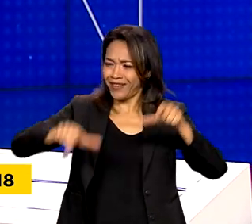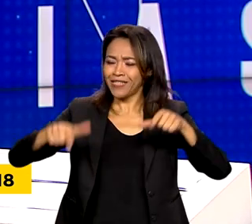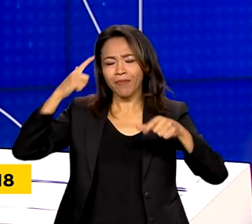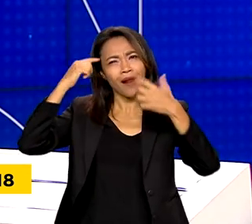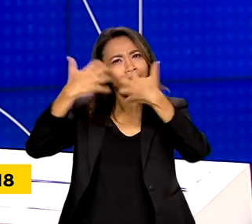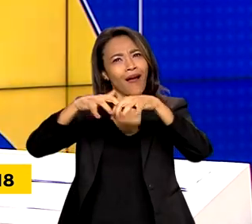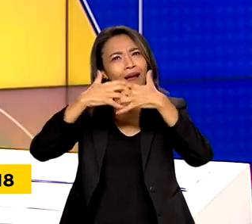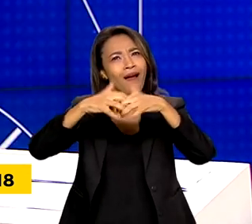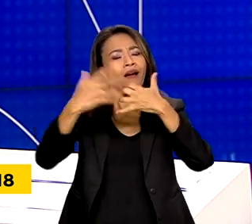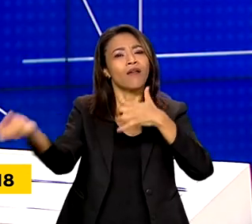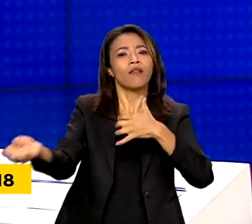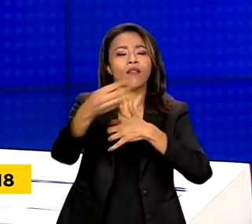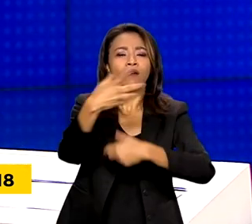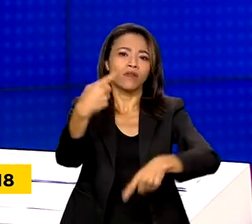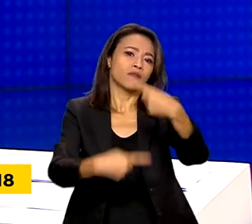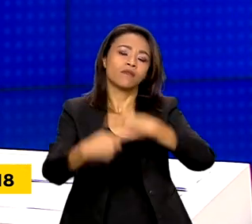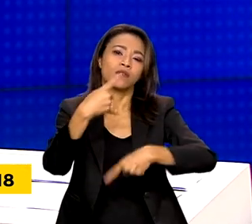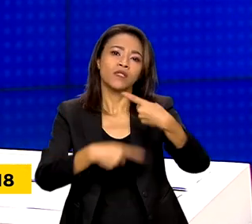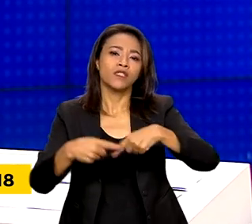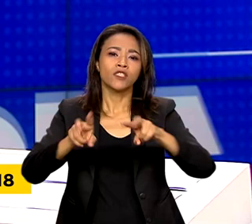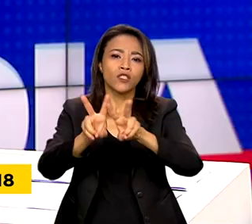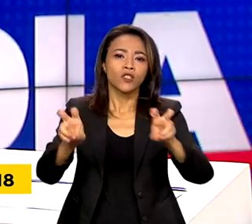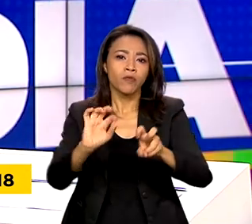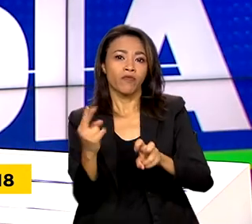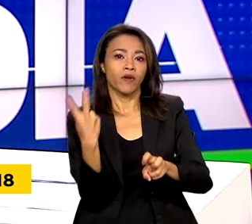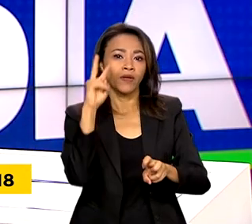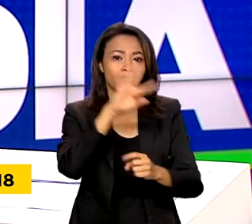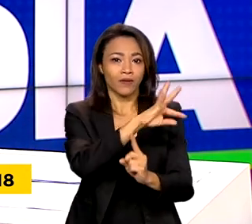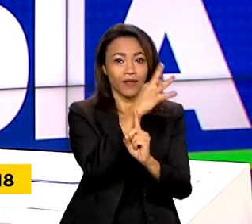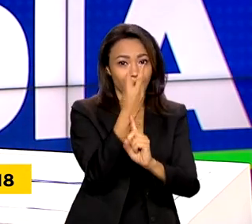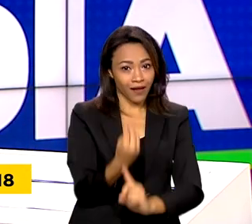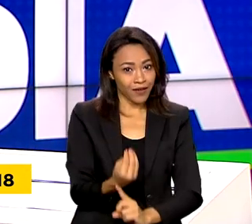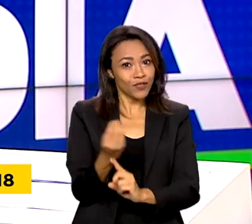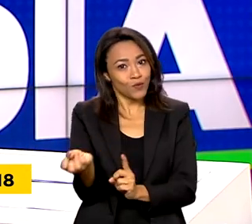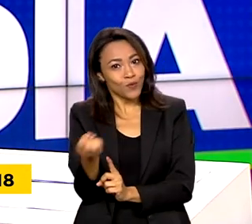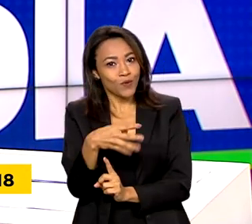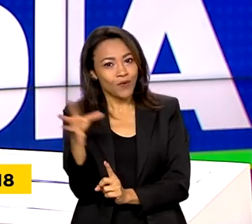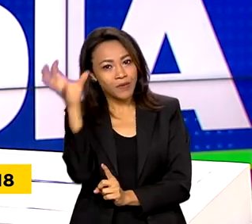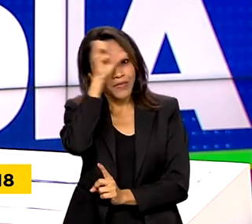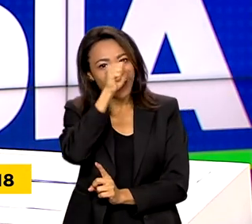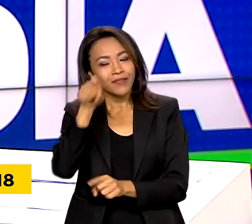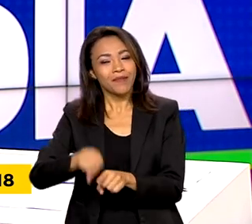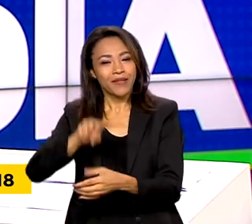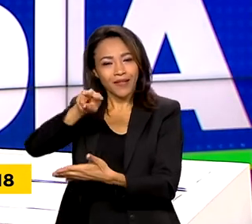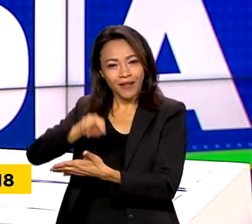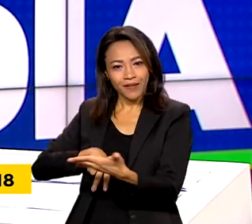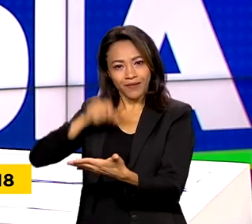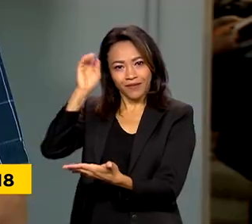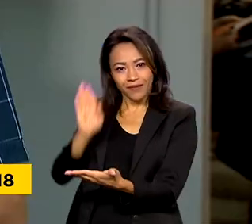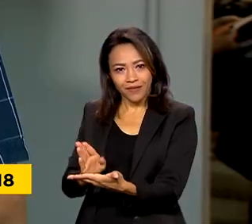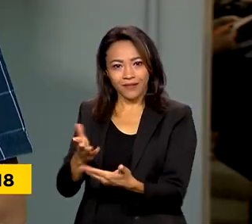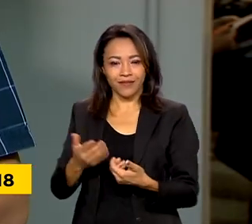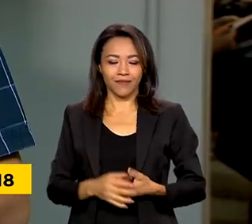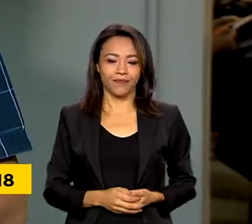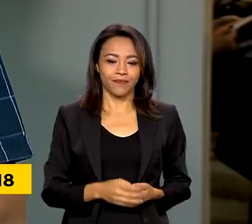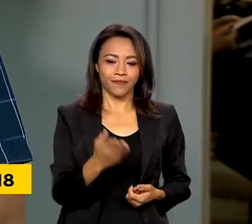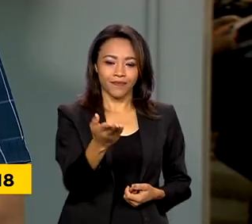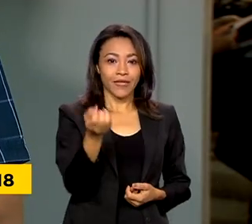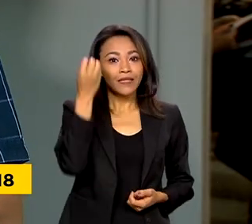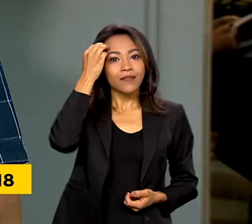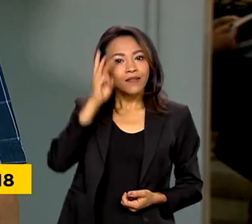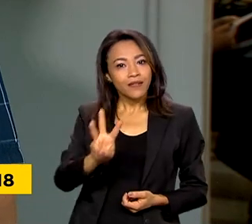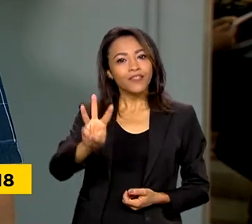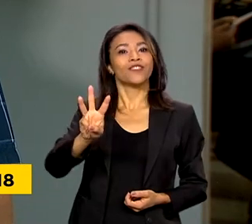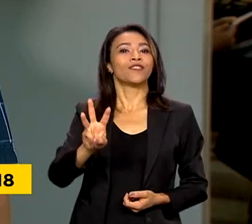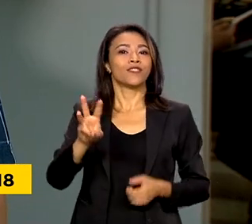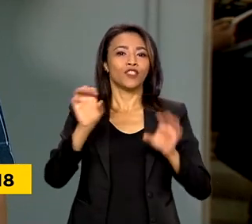novas políticas públicas de valorização da arte, dos novos aprendizados e da leitura no Brasil. Foram três dias